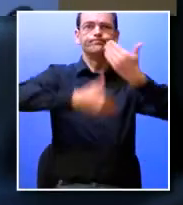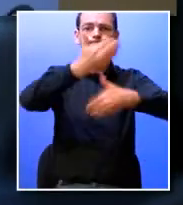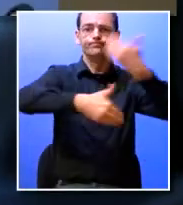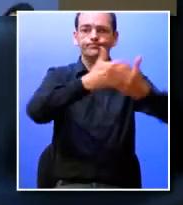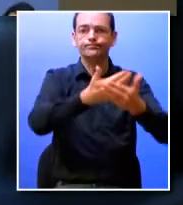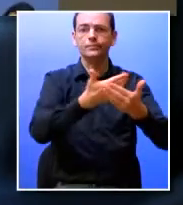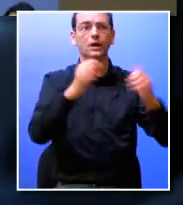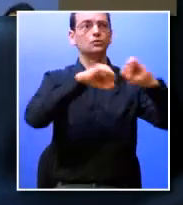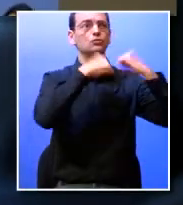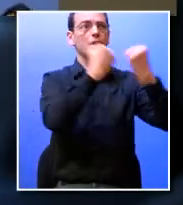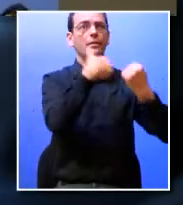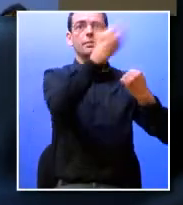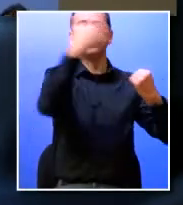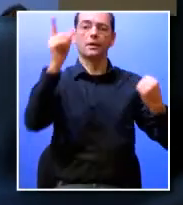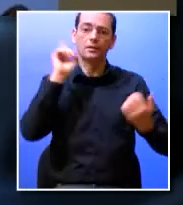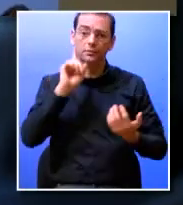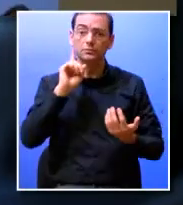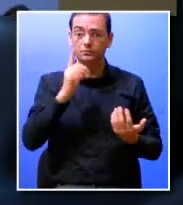sociedade